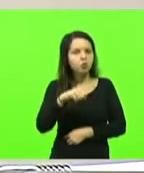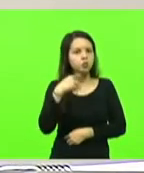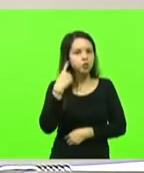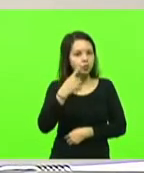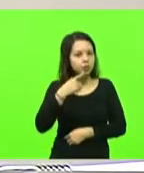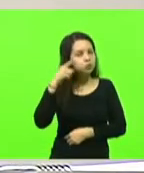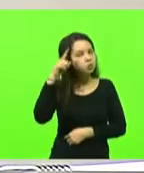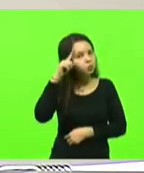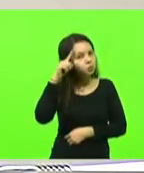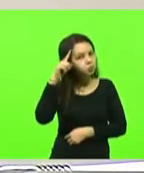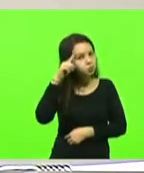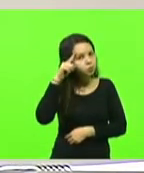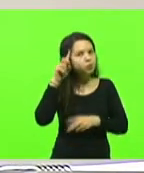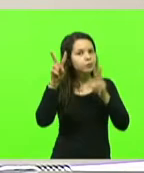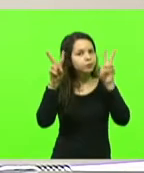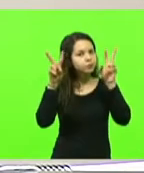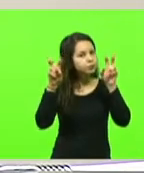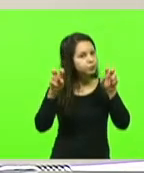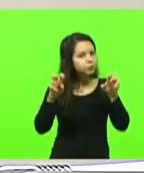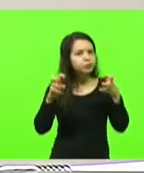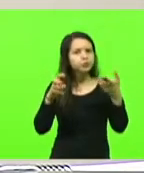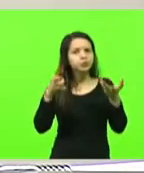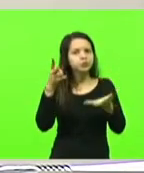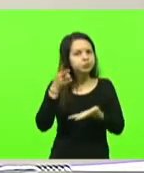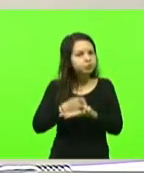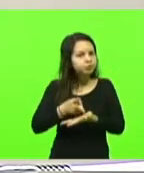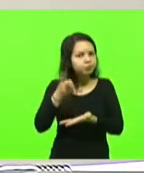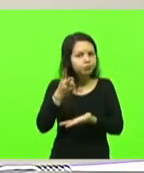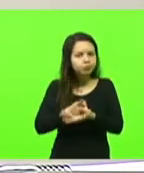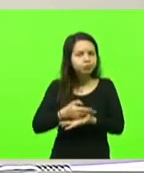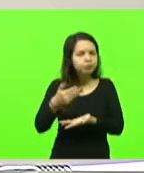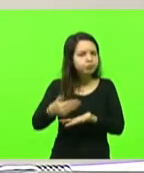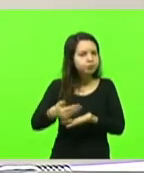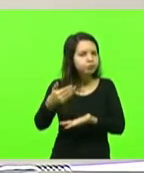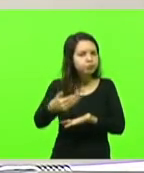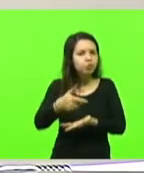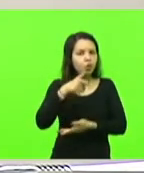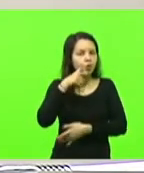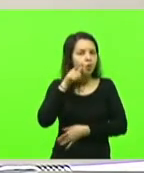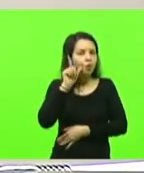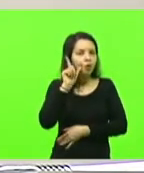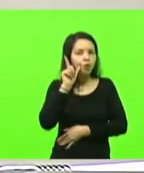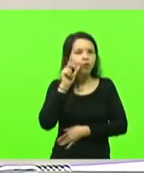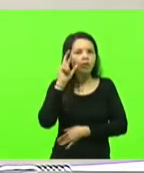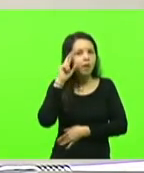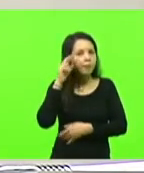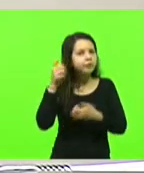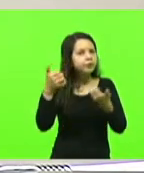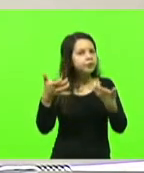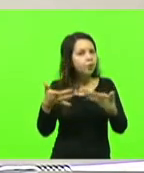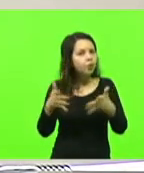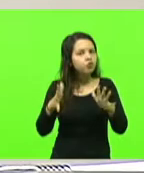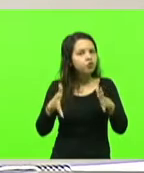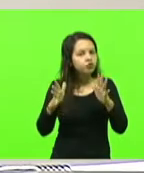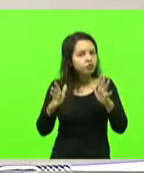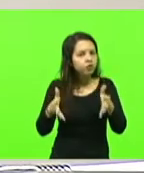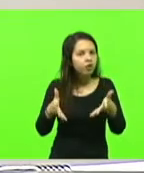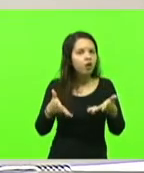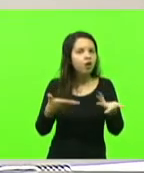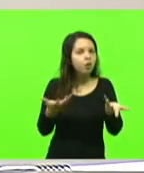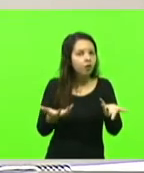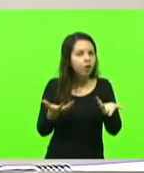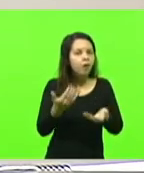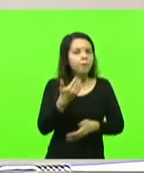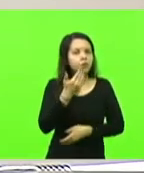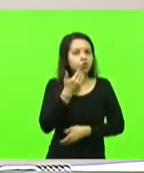tratamos do mesmo assunto, praticamente. O Alba ontem falou, todos os deputados. Eu gostaria de fazer um pedido para que a gente,